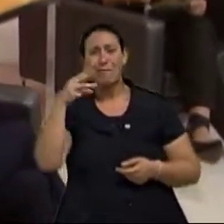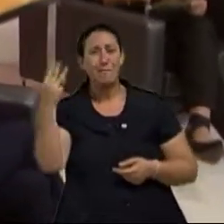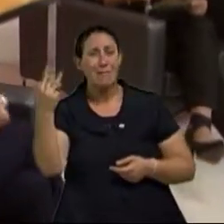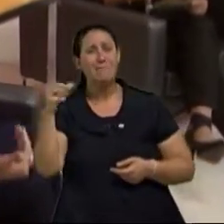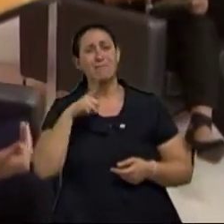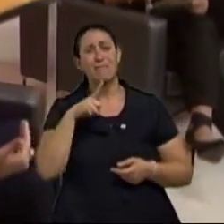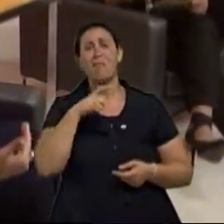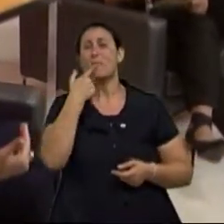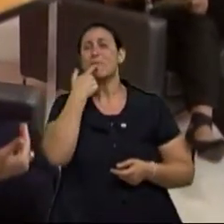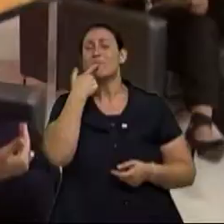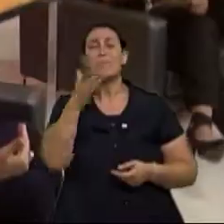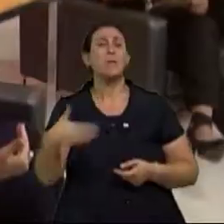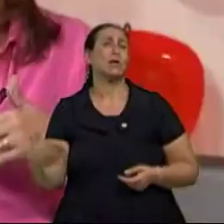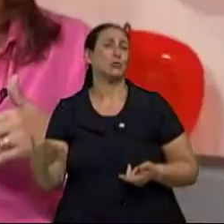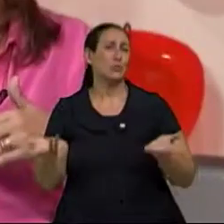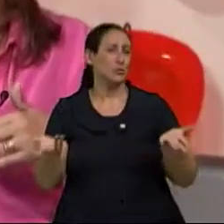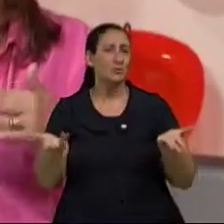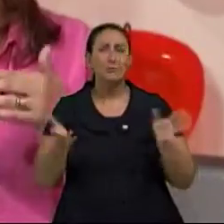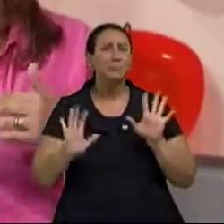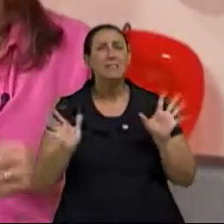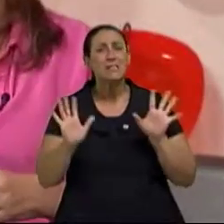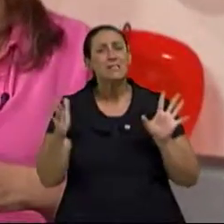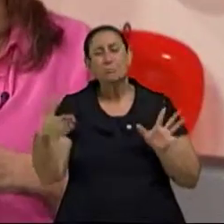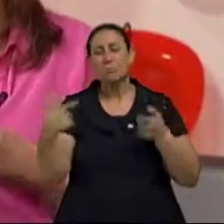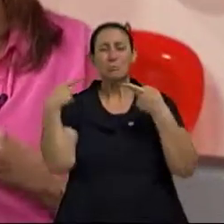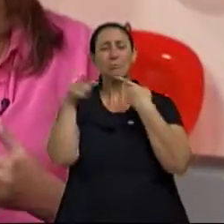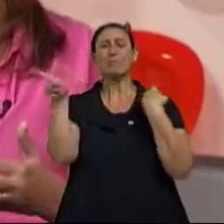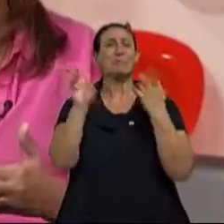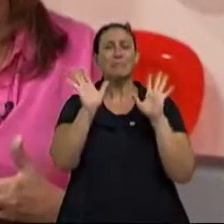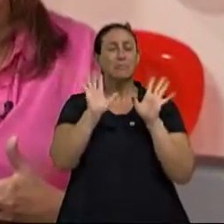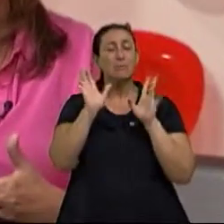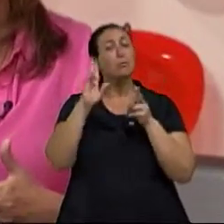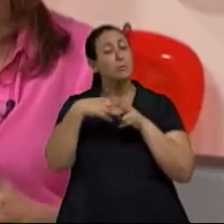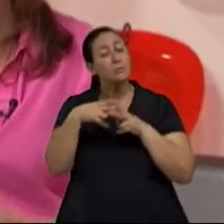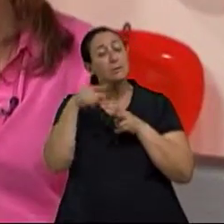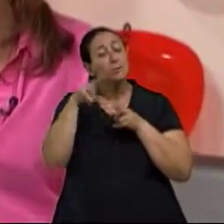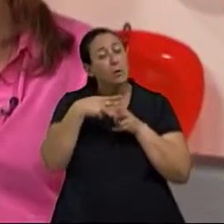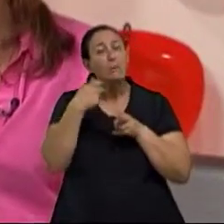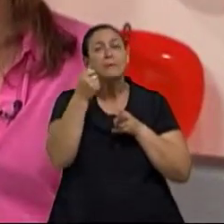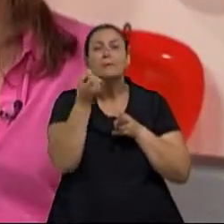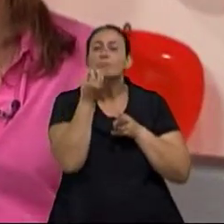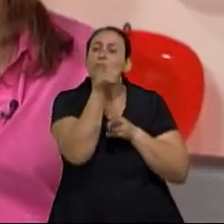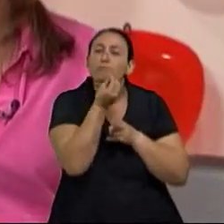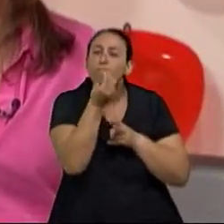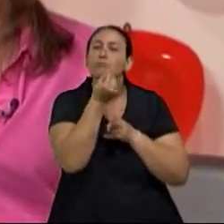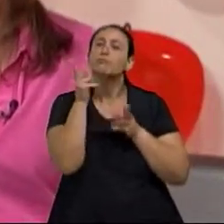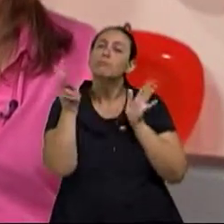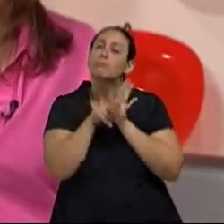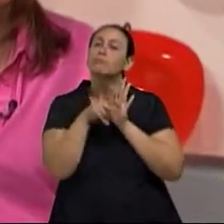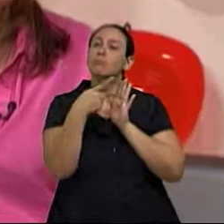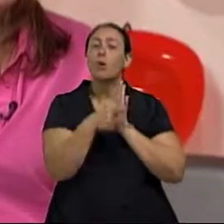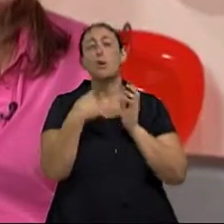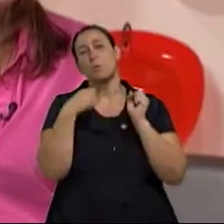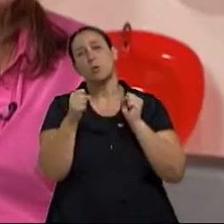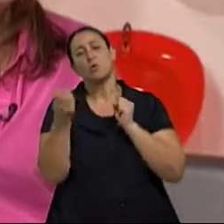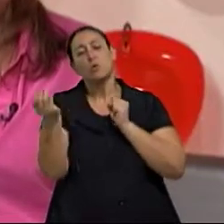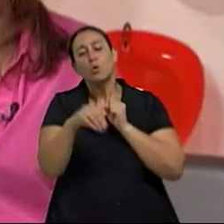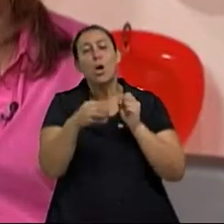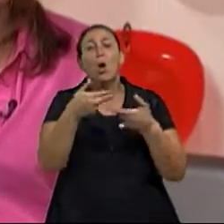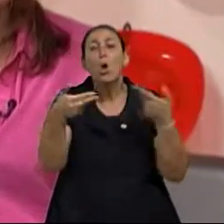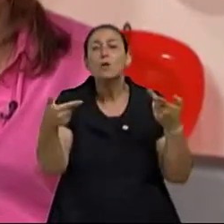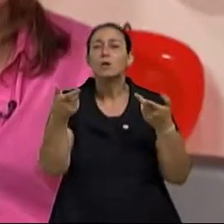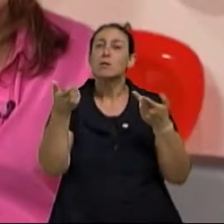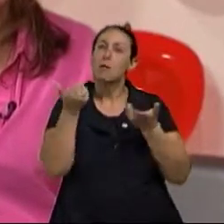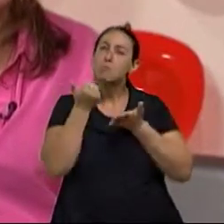posso descaracterizar um chocolate, porque a gente quer o sabor do chocolate. Mas eu posso botar princípios ativos